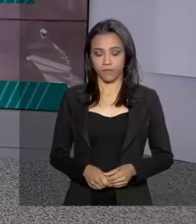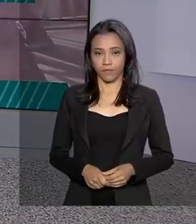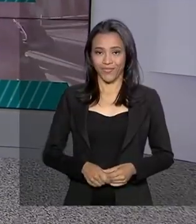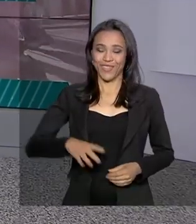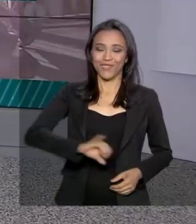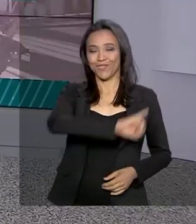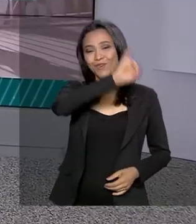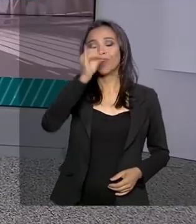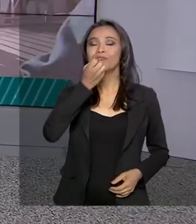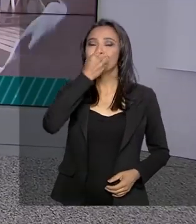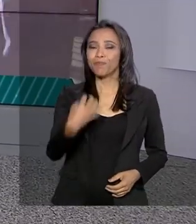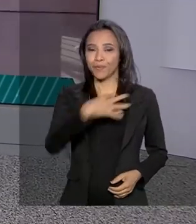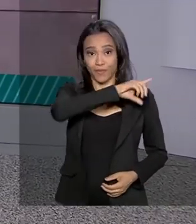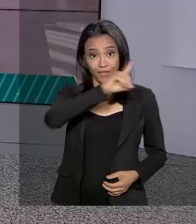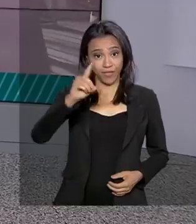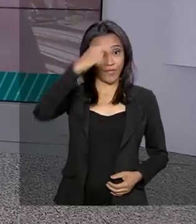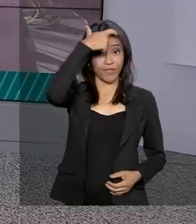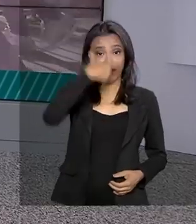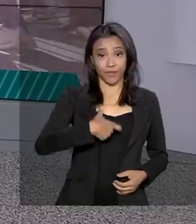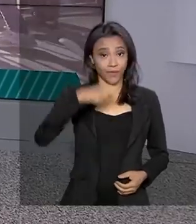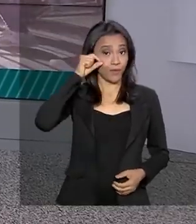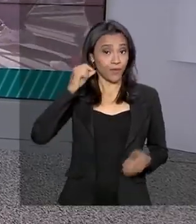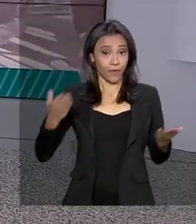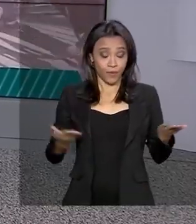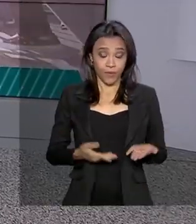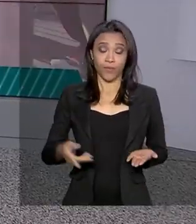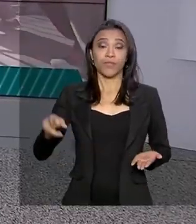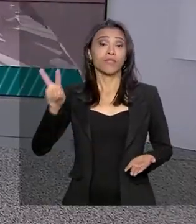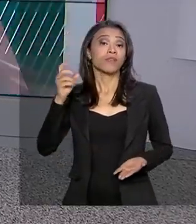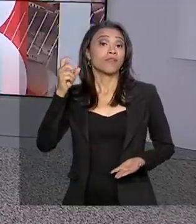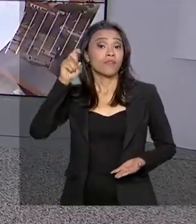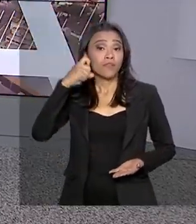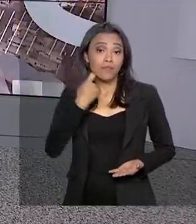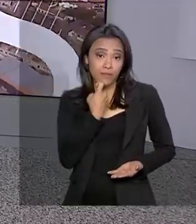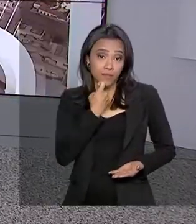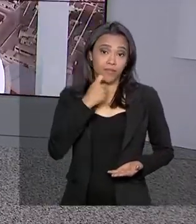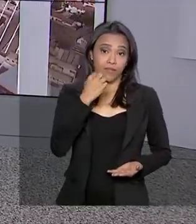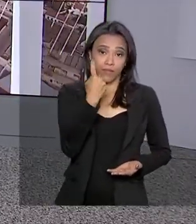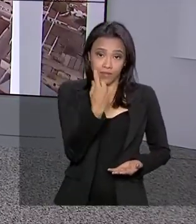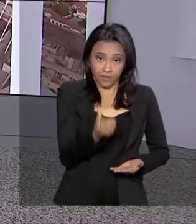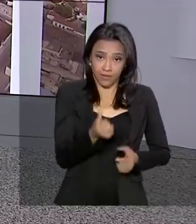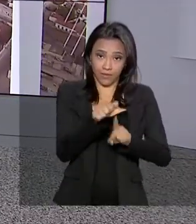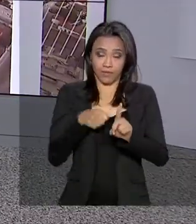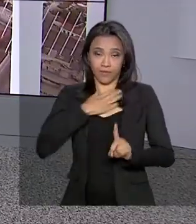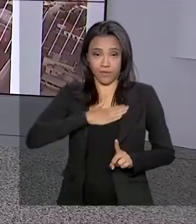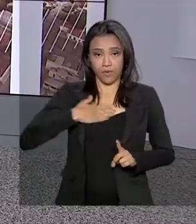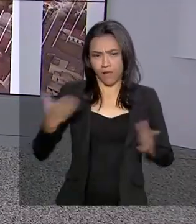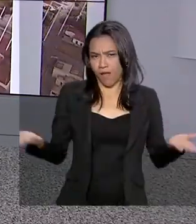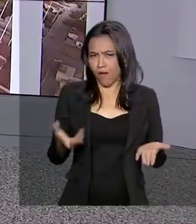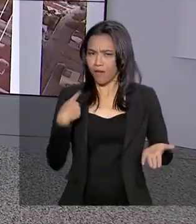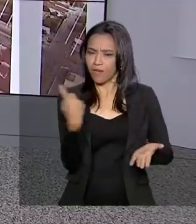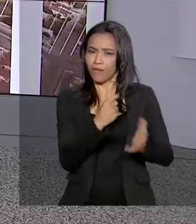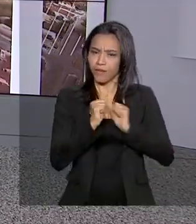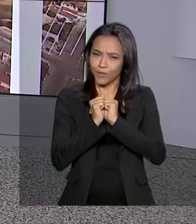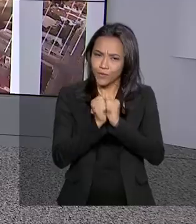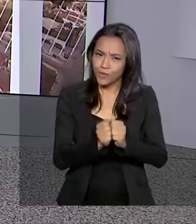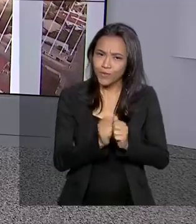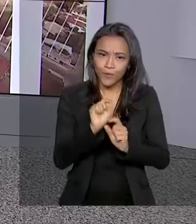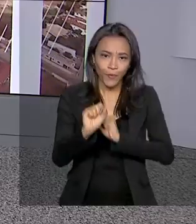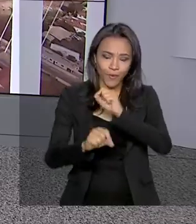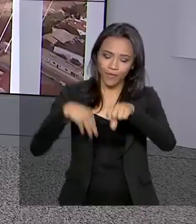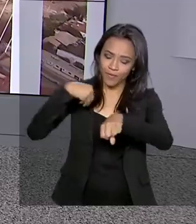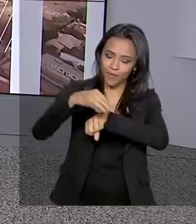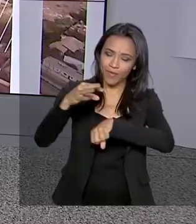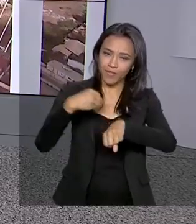Olá, bom dia pra você, sou Renata Corsini, hoje é sexta-feira, 16 de agosto. A partir de agora, estamos juntos no Brasil em Dia, com